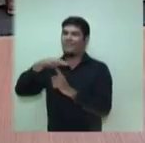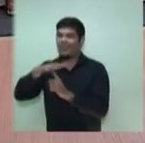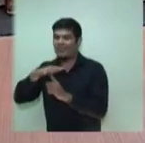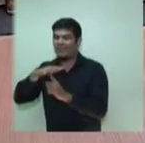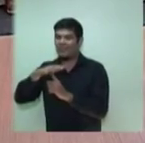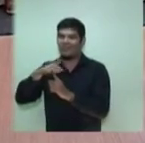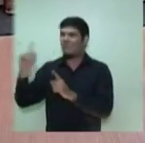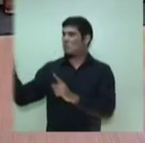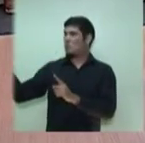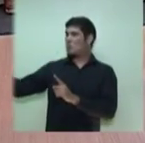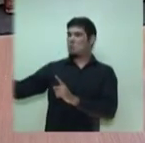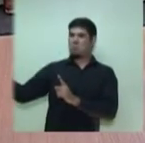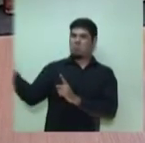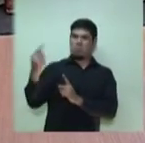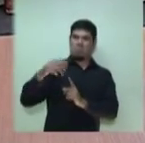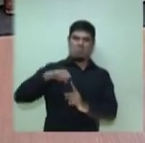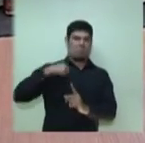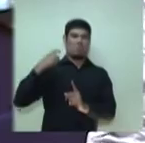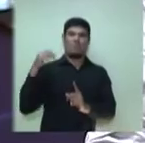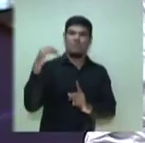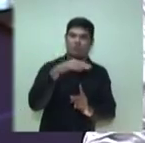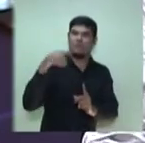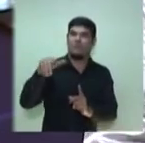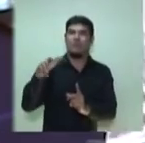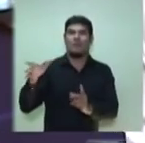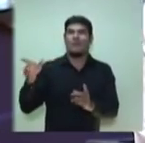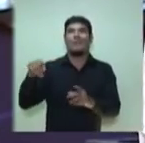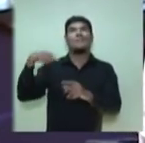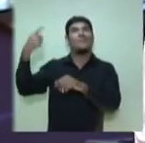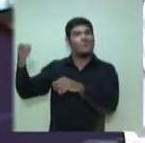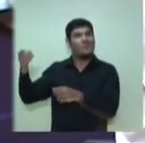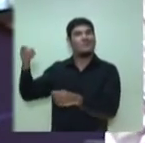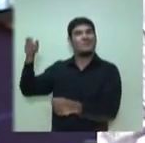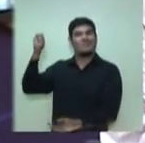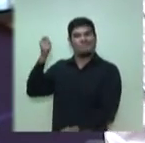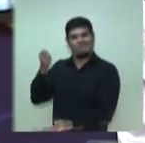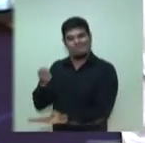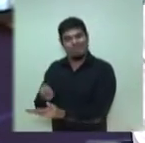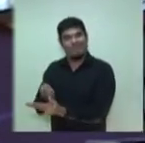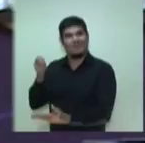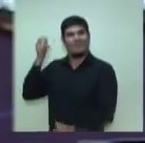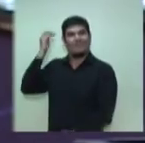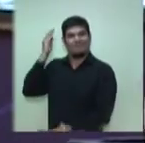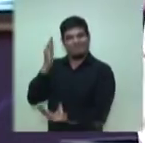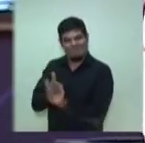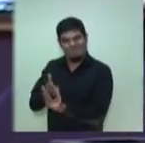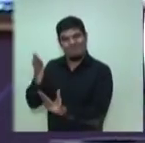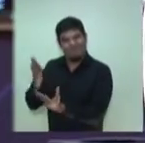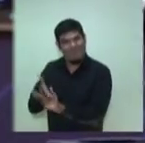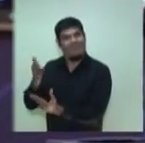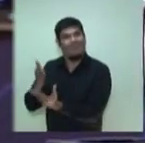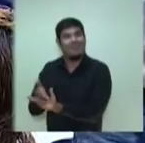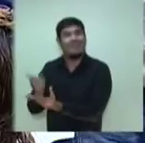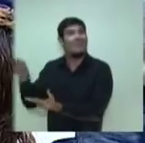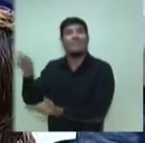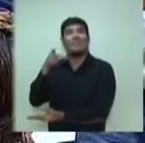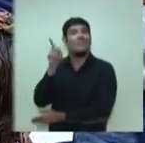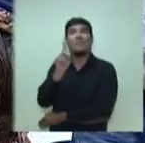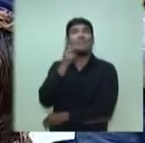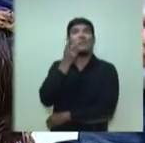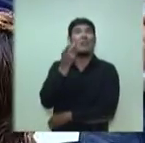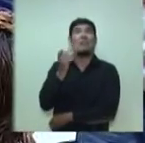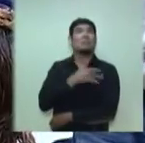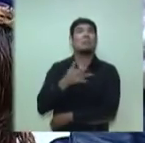Ele foi a todas. Aí depois, acaba sendo punido. Eu, sinceramente, gostei que ele falasse em saúde. Ele preferiu me fazer